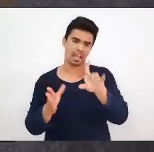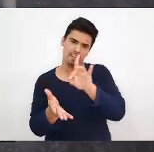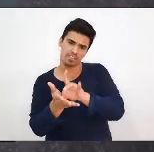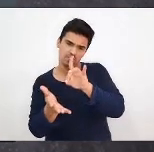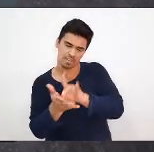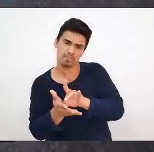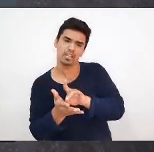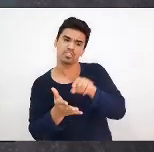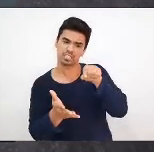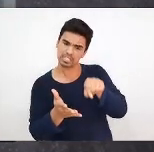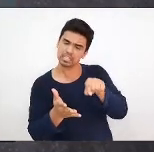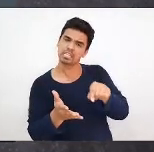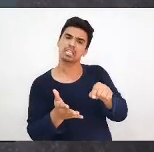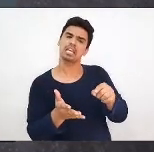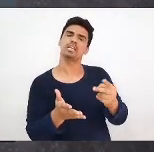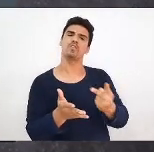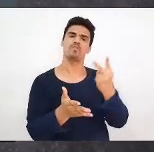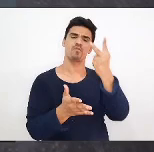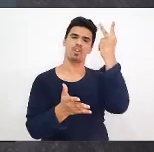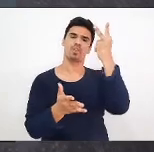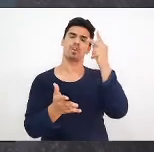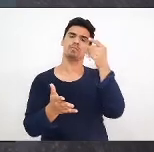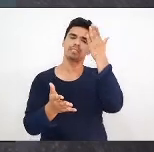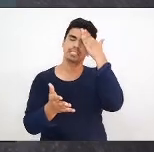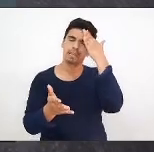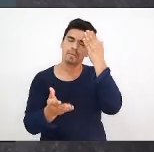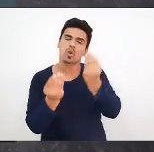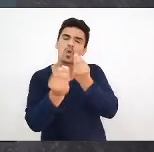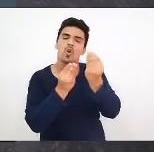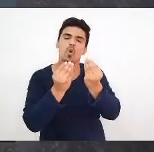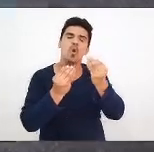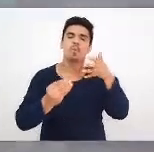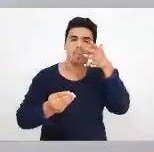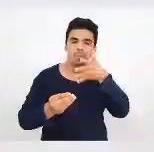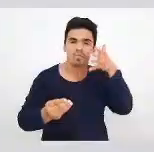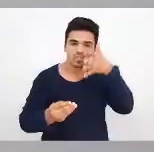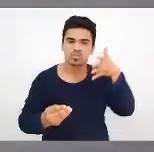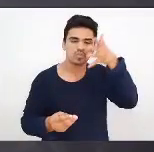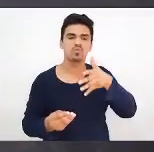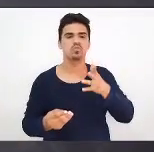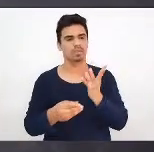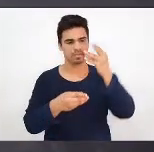precisa transpor o discurso, ele precisa estar também na prática.